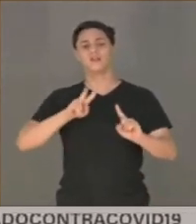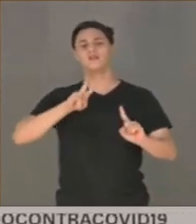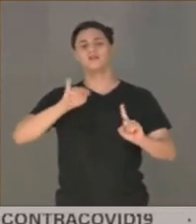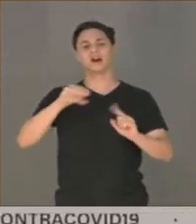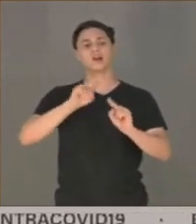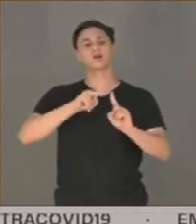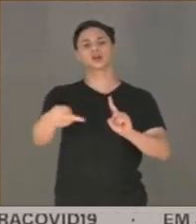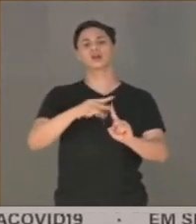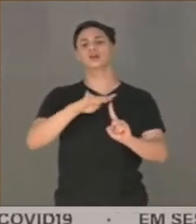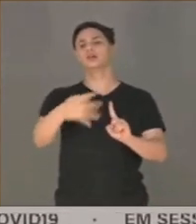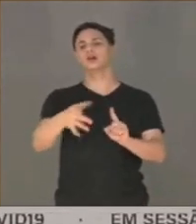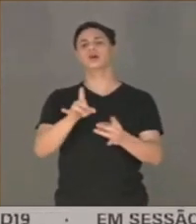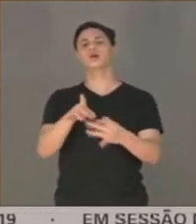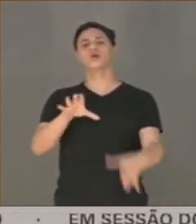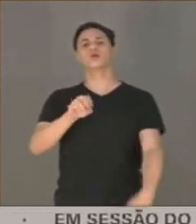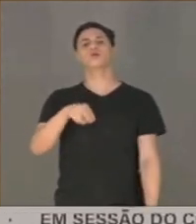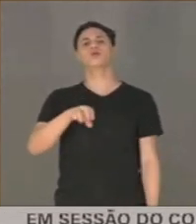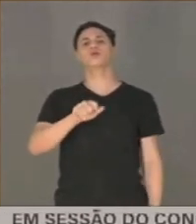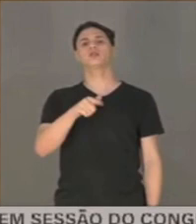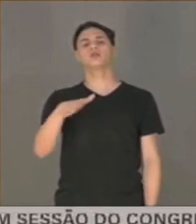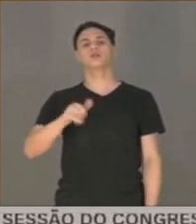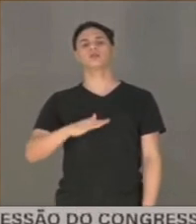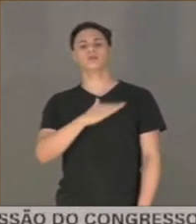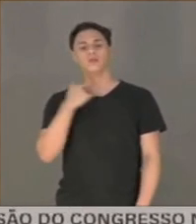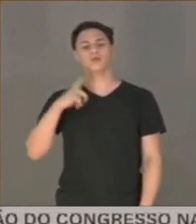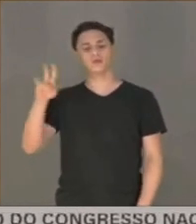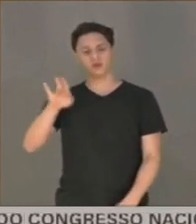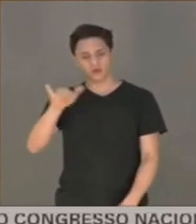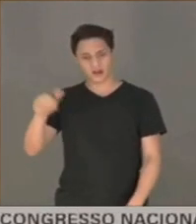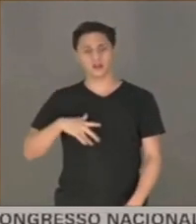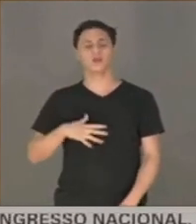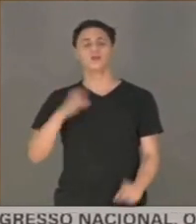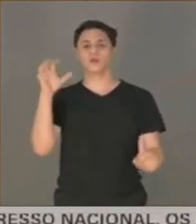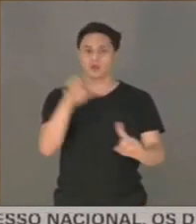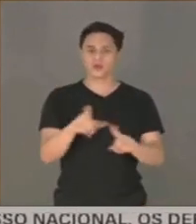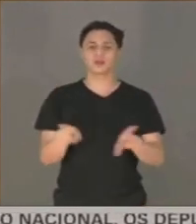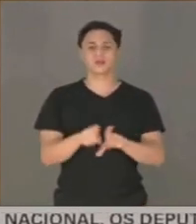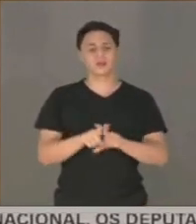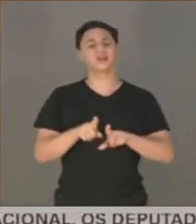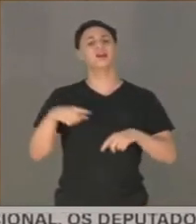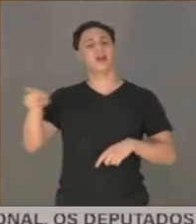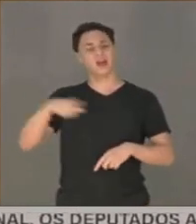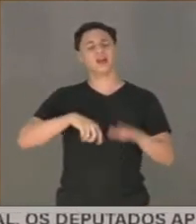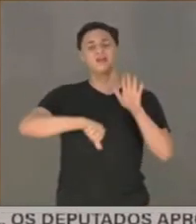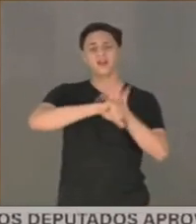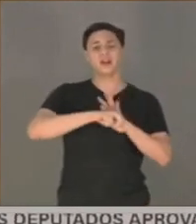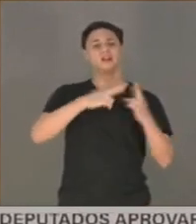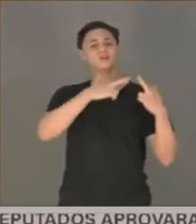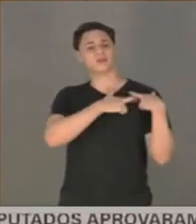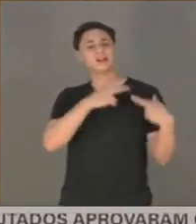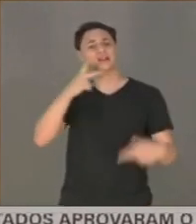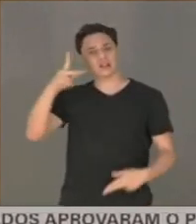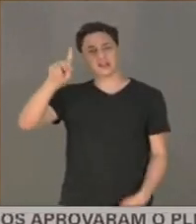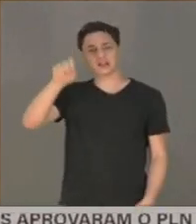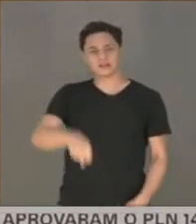conduta e o resultado, entre a inação dele e o resultado. impõe-se a condenação, impõe-se a responsabilidade.